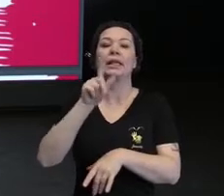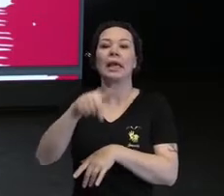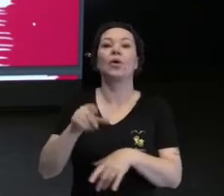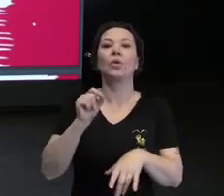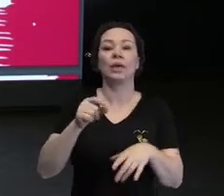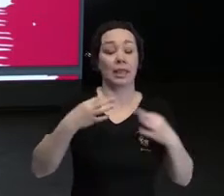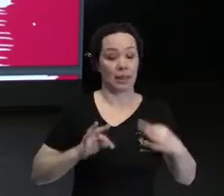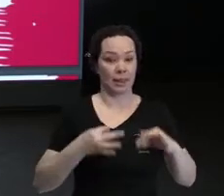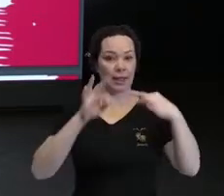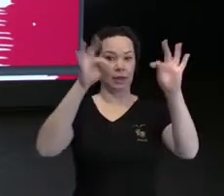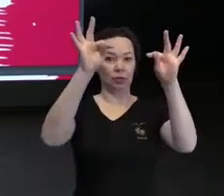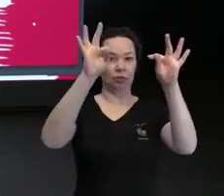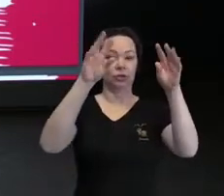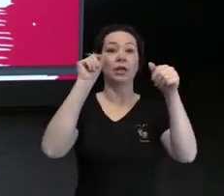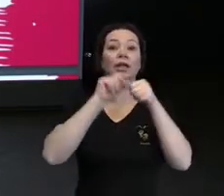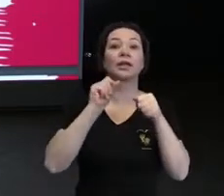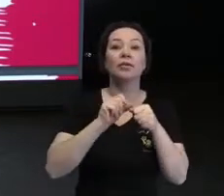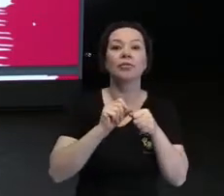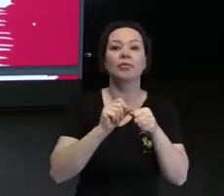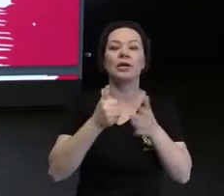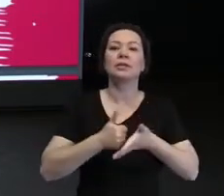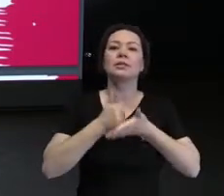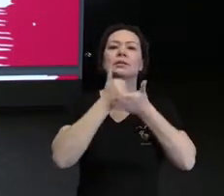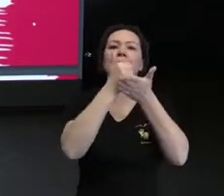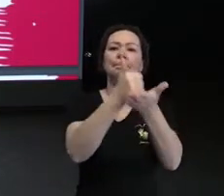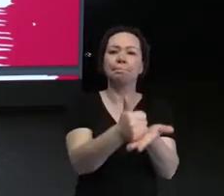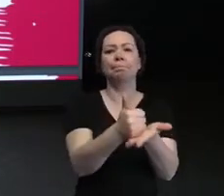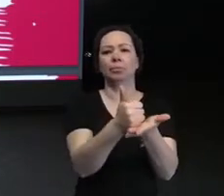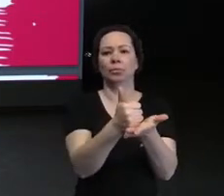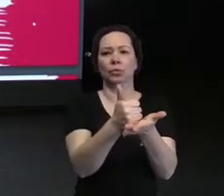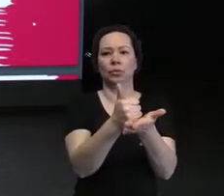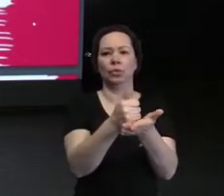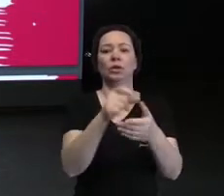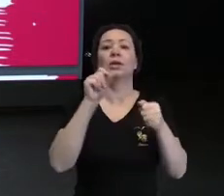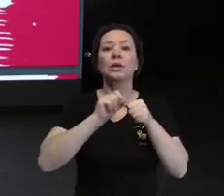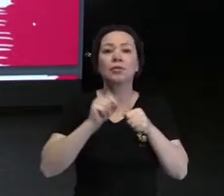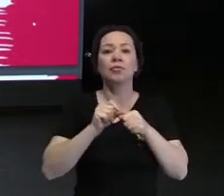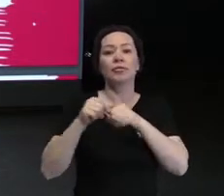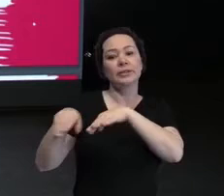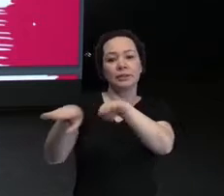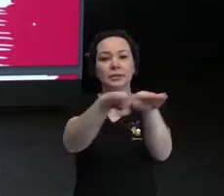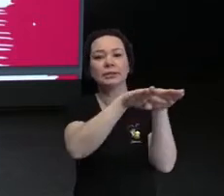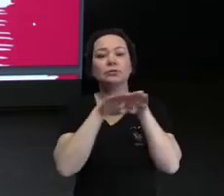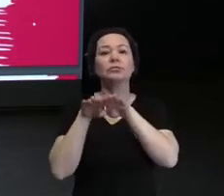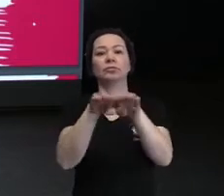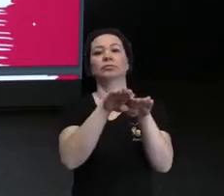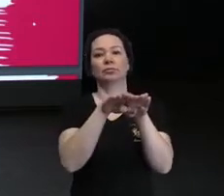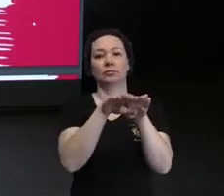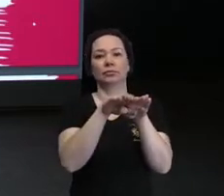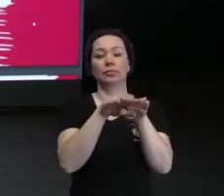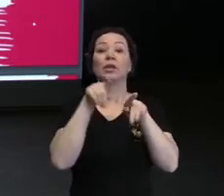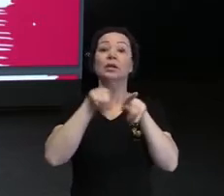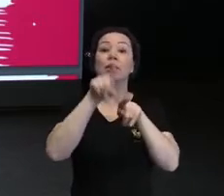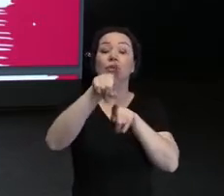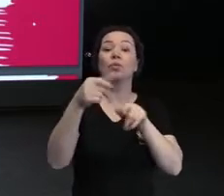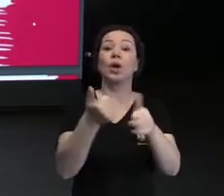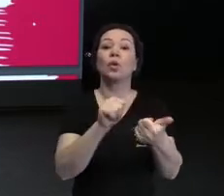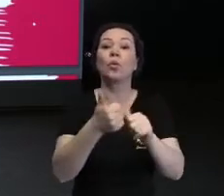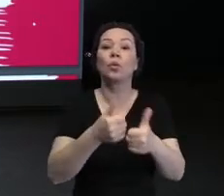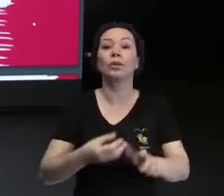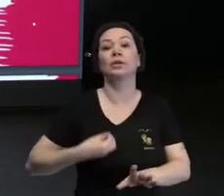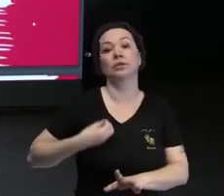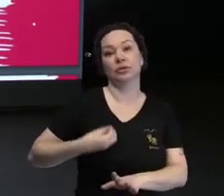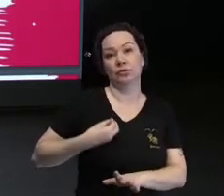tecnologias que promovem o apoio, que promovem a igualdade de participação e a sua qualidade de vida.